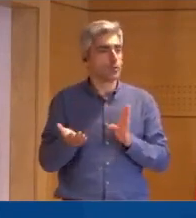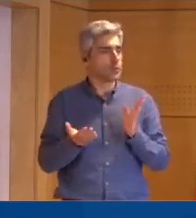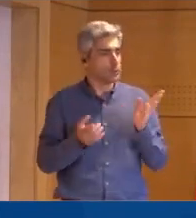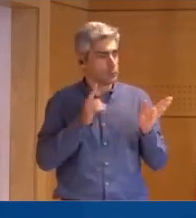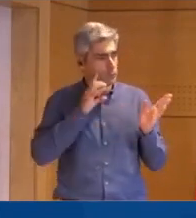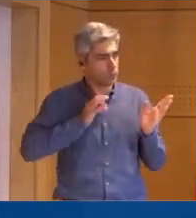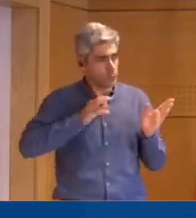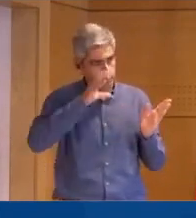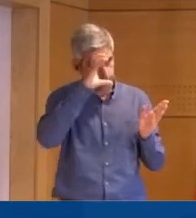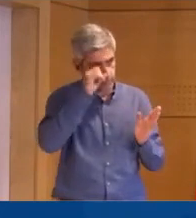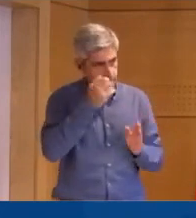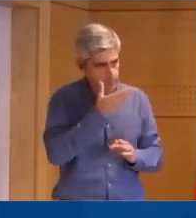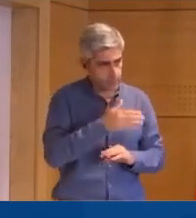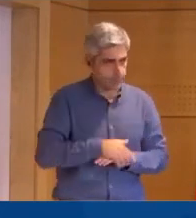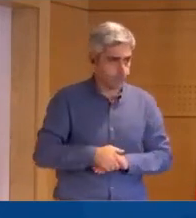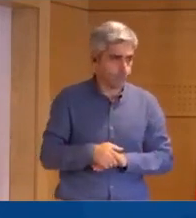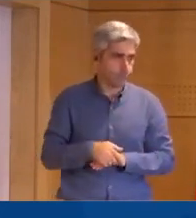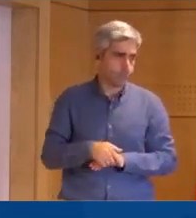Ministro.